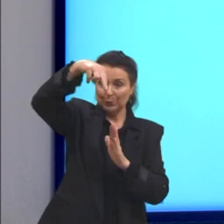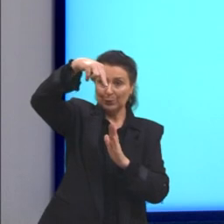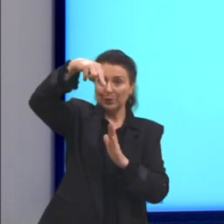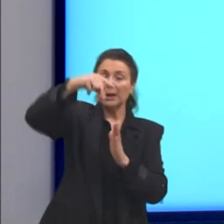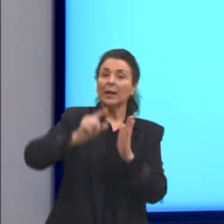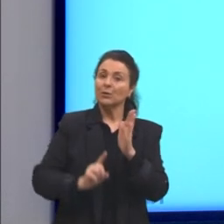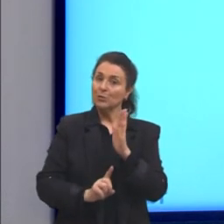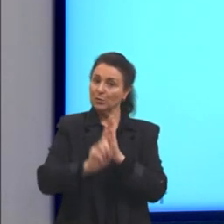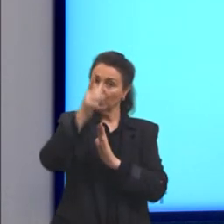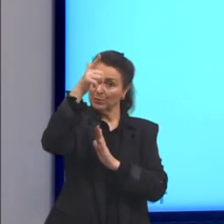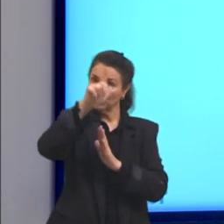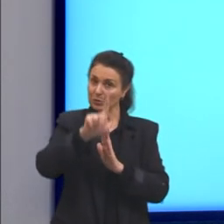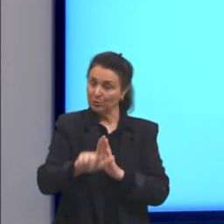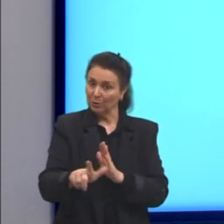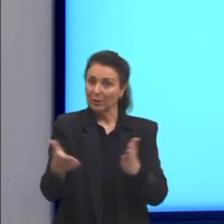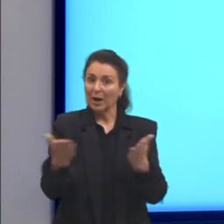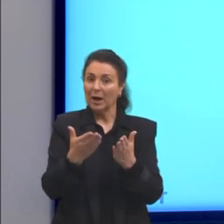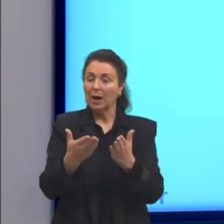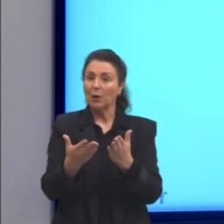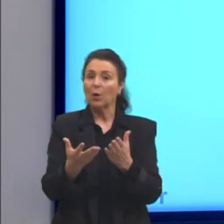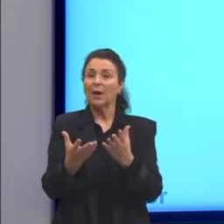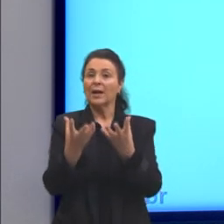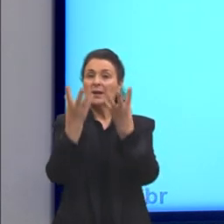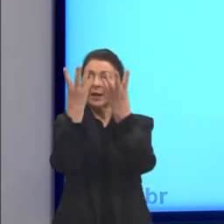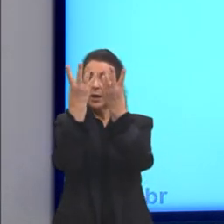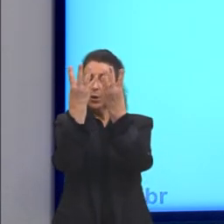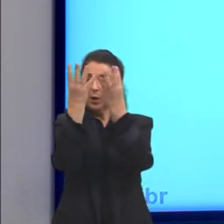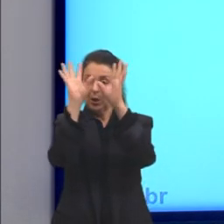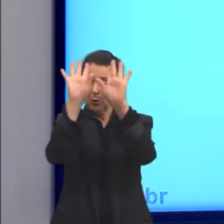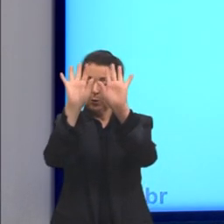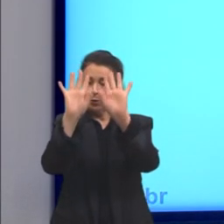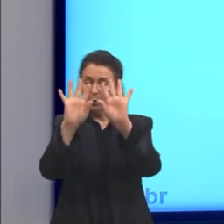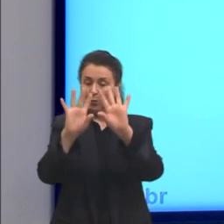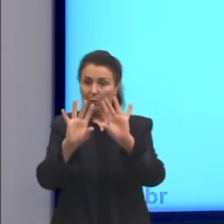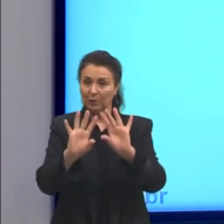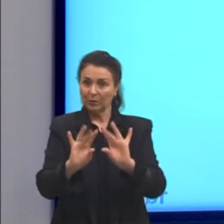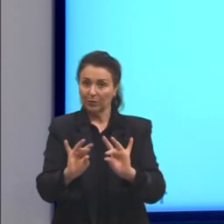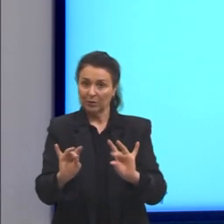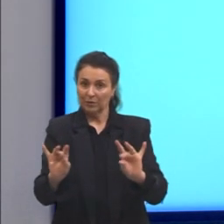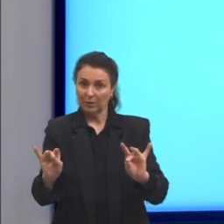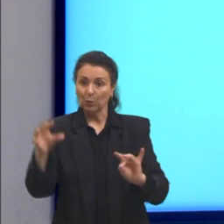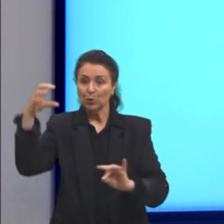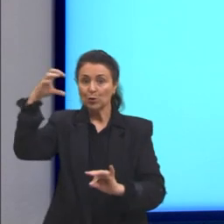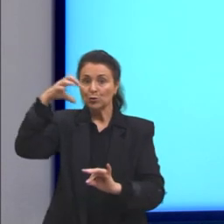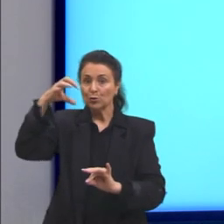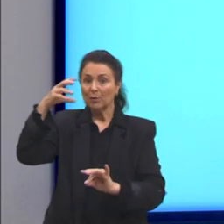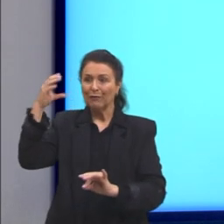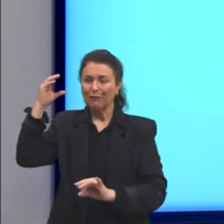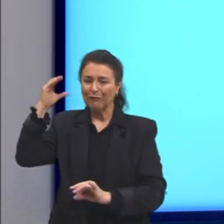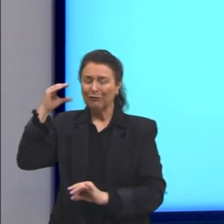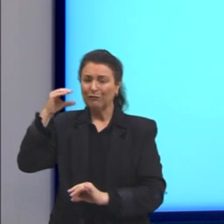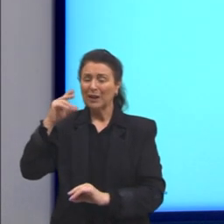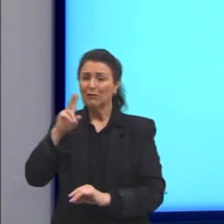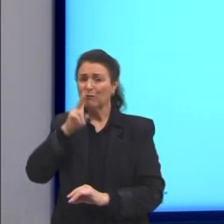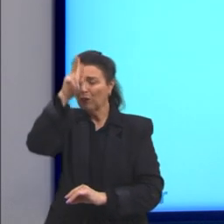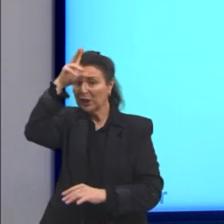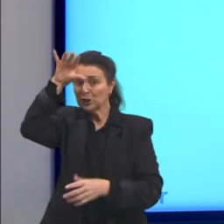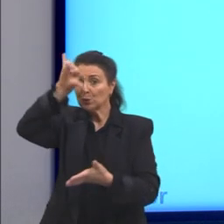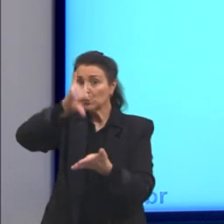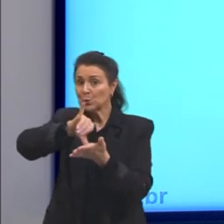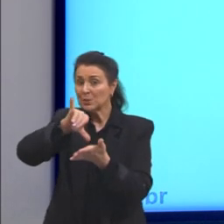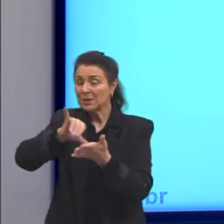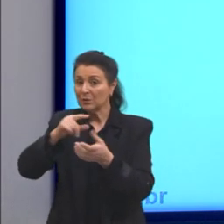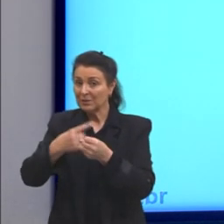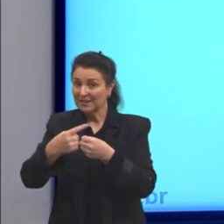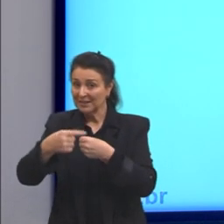condensação, a gente vai falar sobre condensação ainda, e chuvas fortes no centro da cidade, em vez de na região de